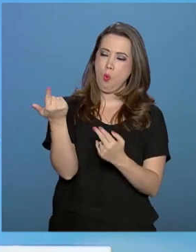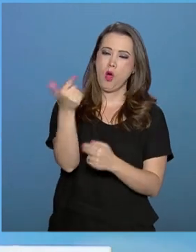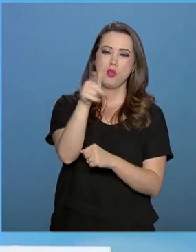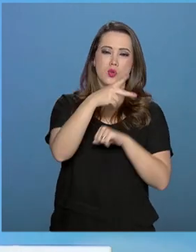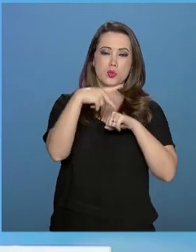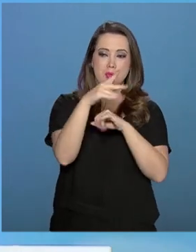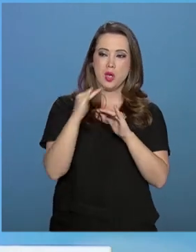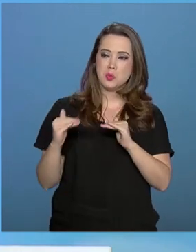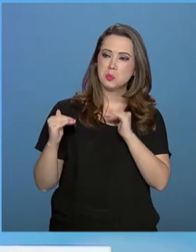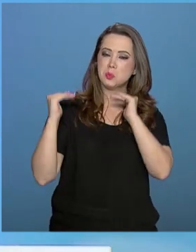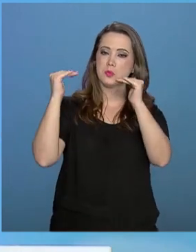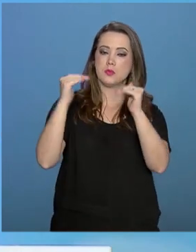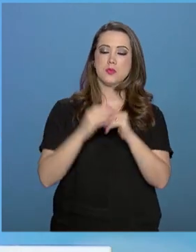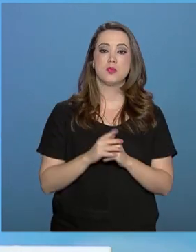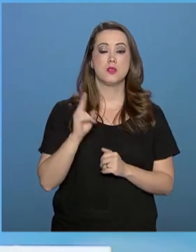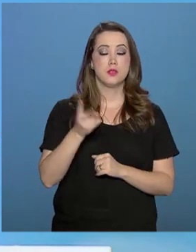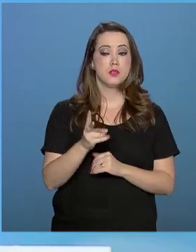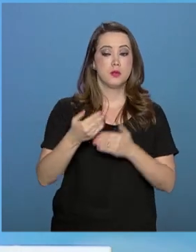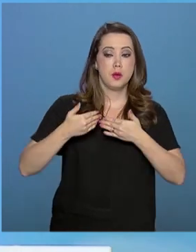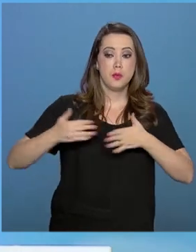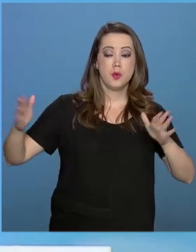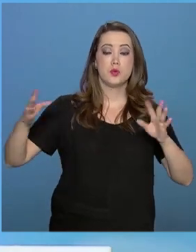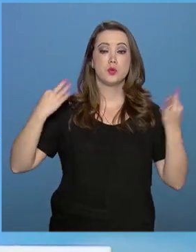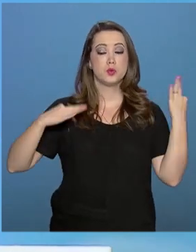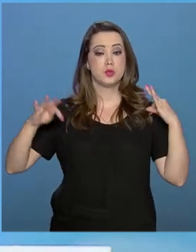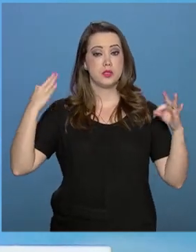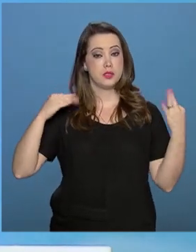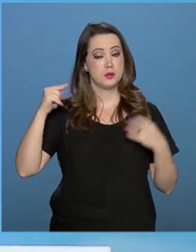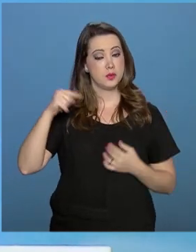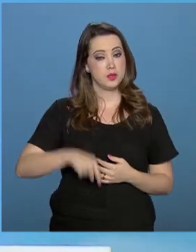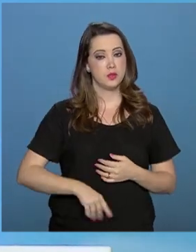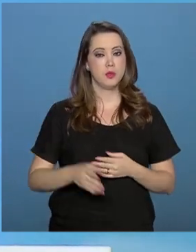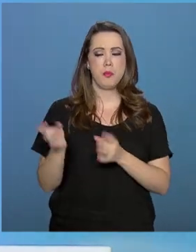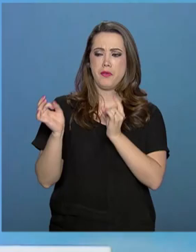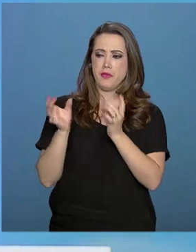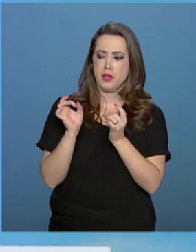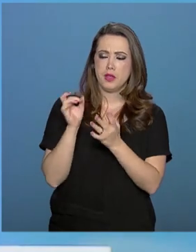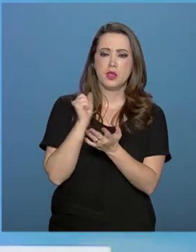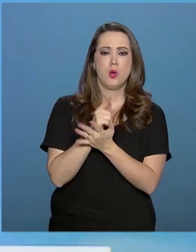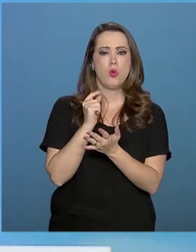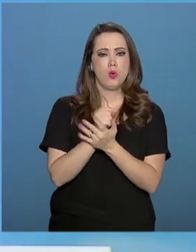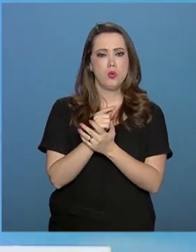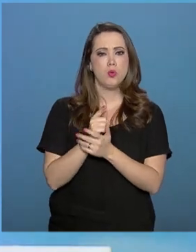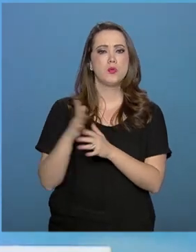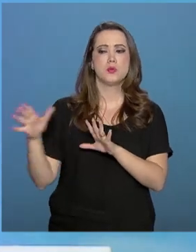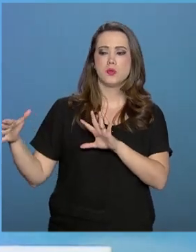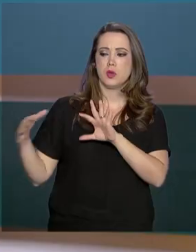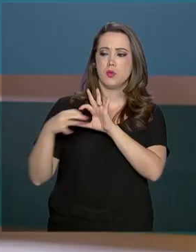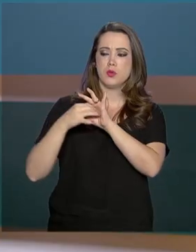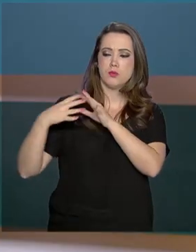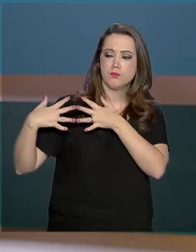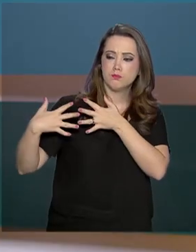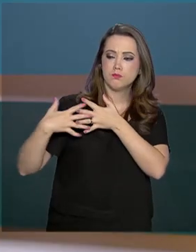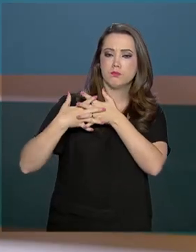cada vez mais as portas desse estado para o turismo, para o comércio e para a integração.